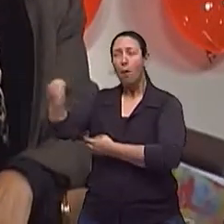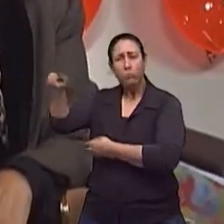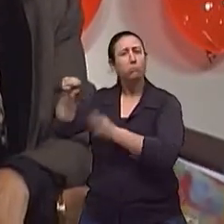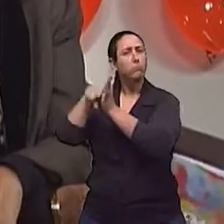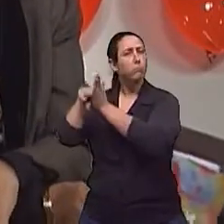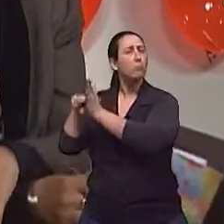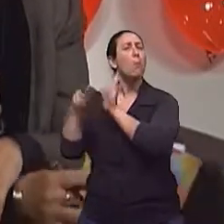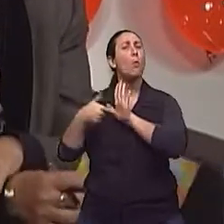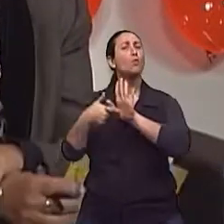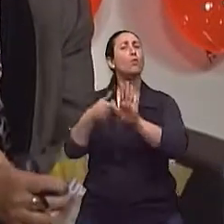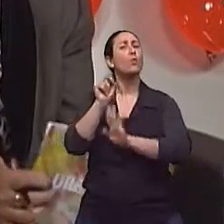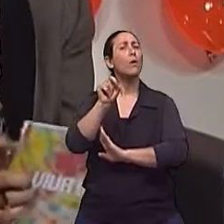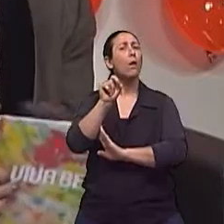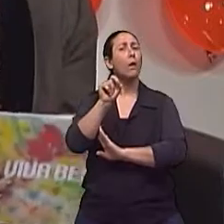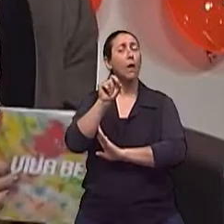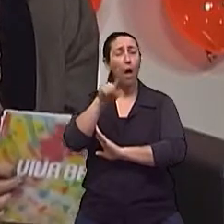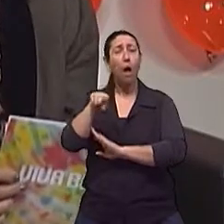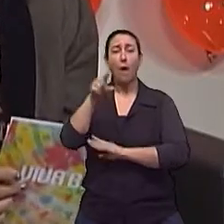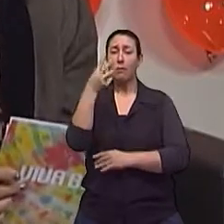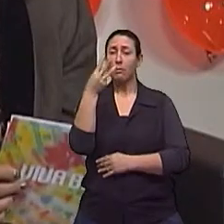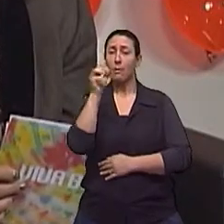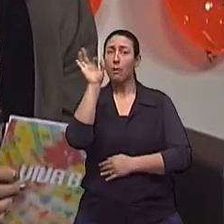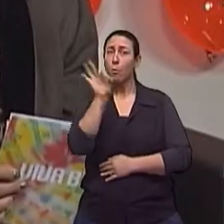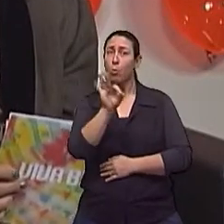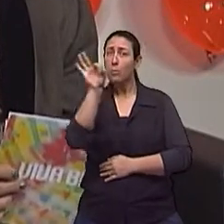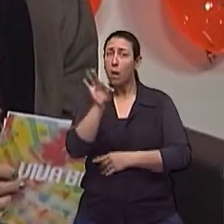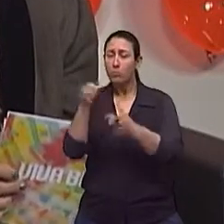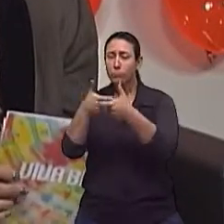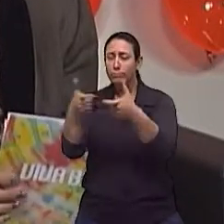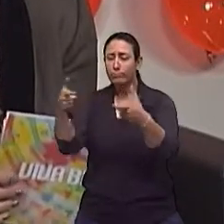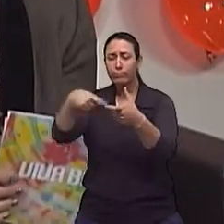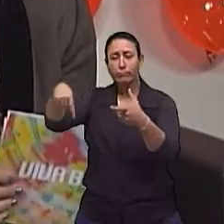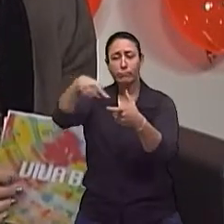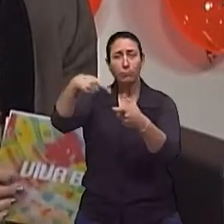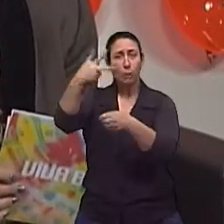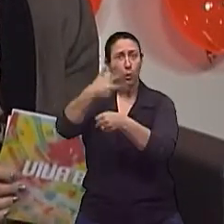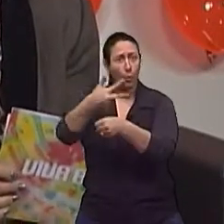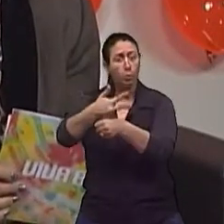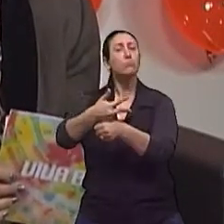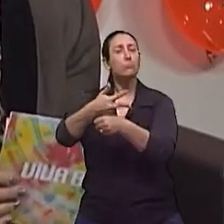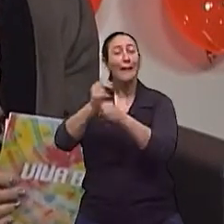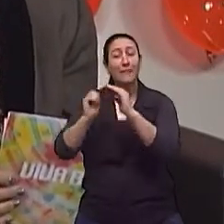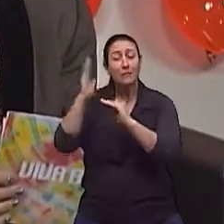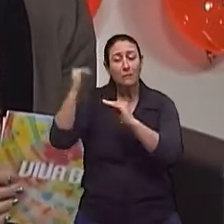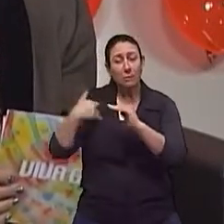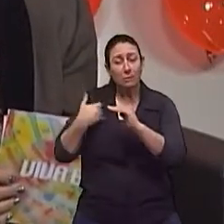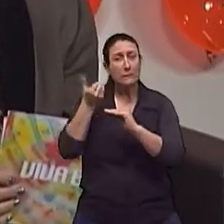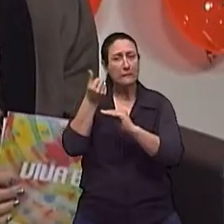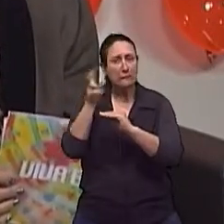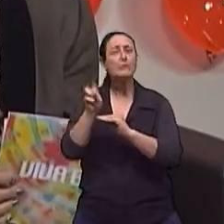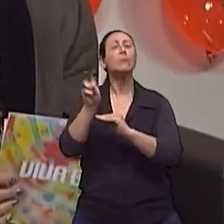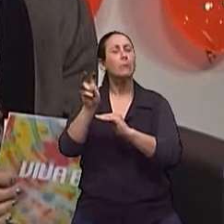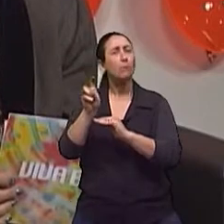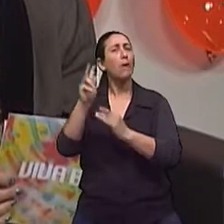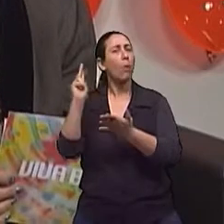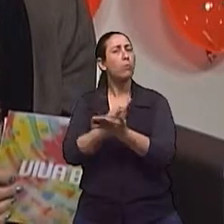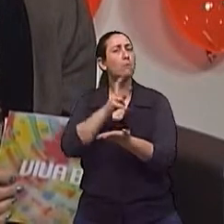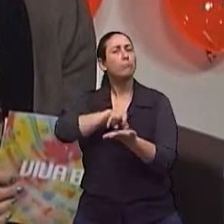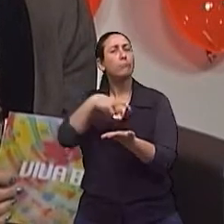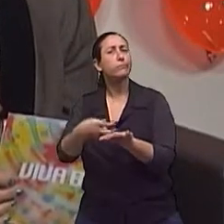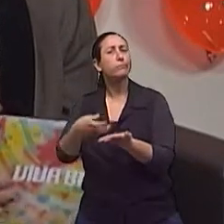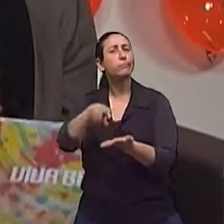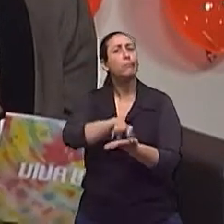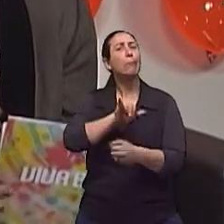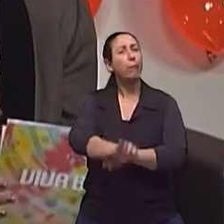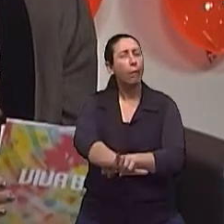30% dos idosos acima de 65 anos ou mais caem pelo menos uma vez ao ano.